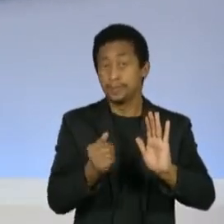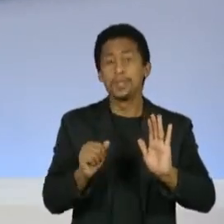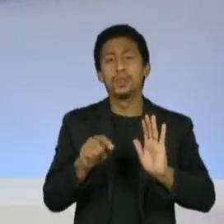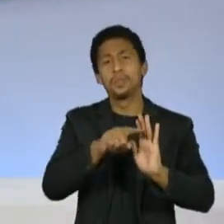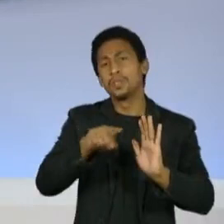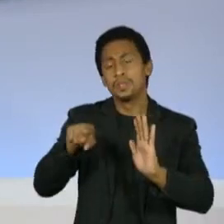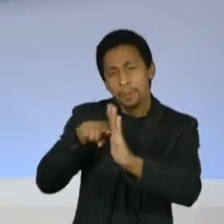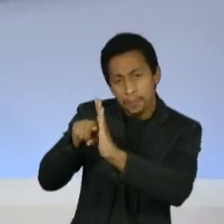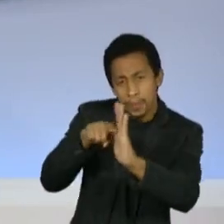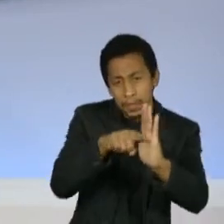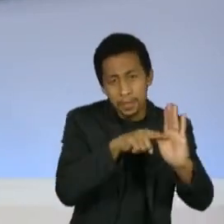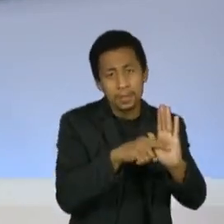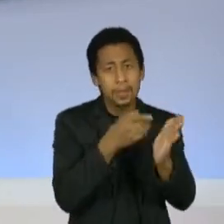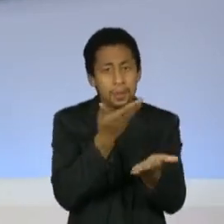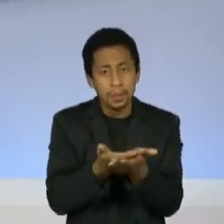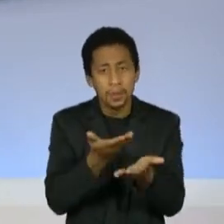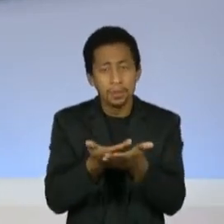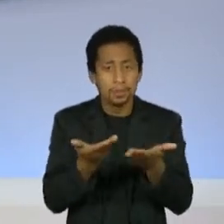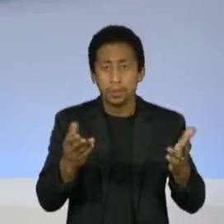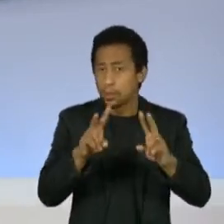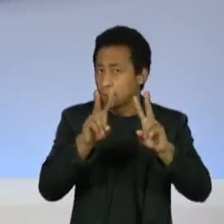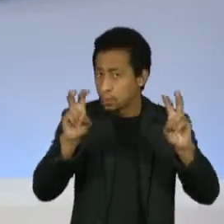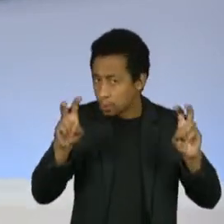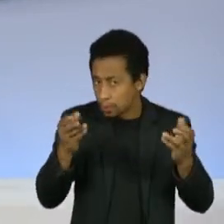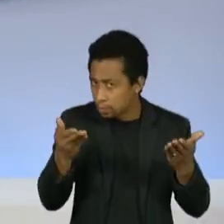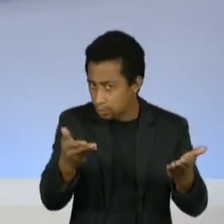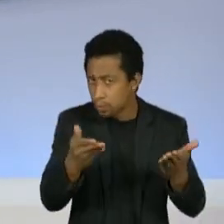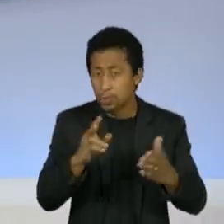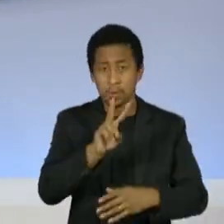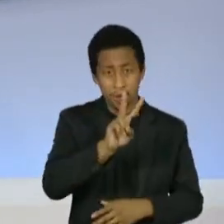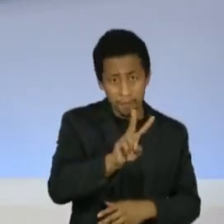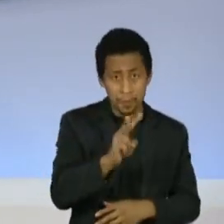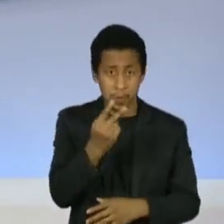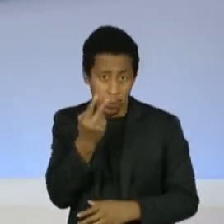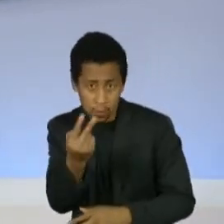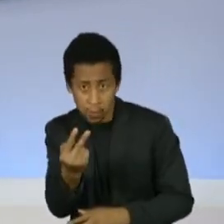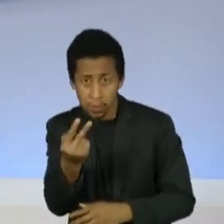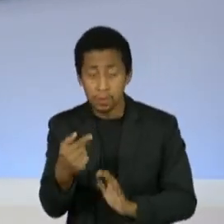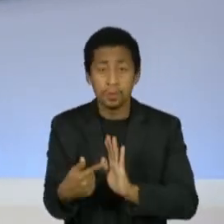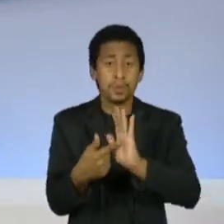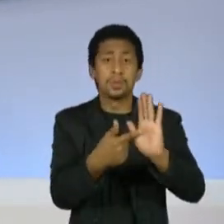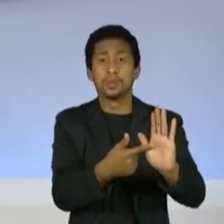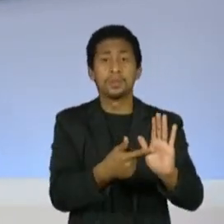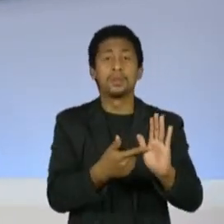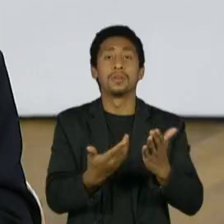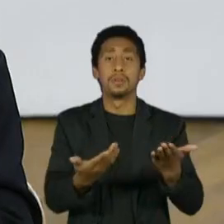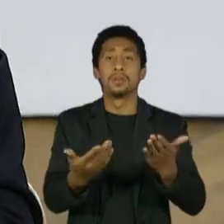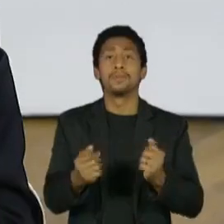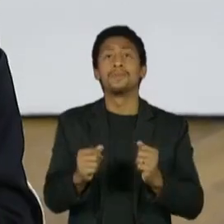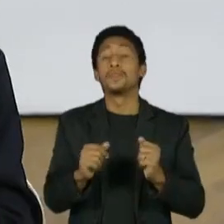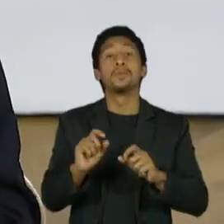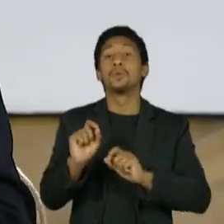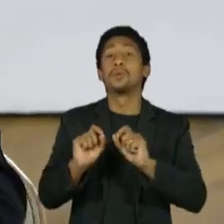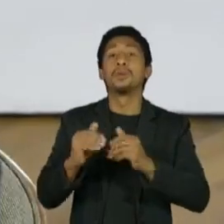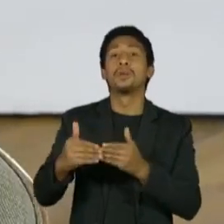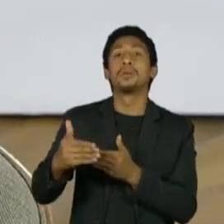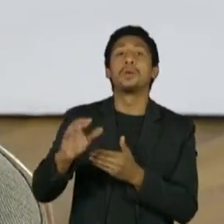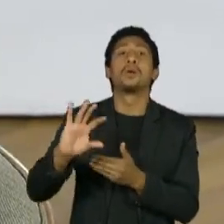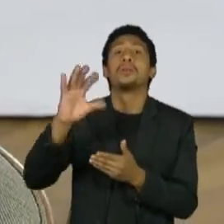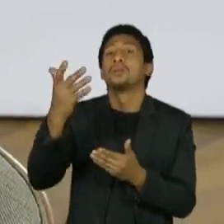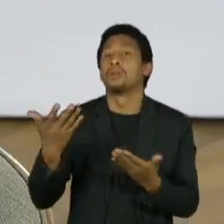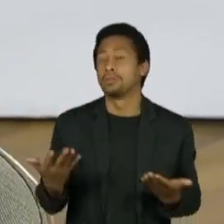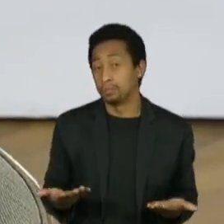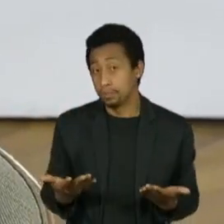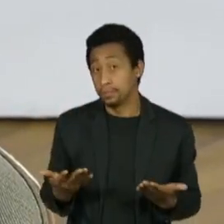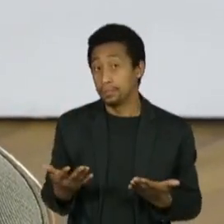Isso é algo para agora? É algo para quando? Quando isso pode se tornar uma realidade? Eu acho que vai ser uma realidade no